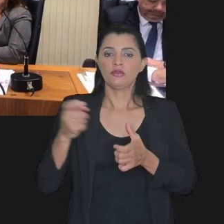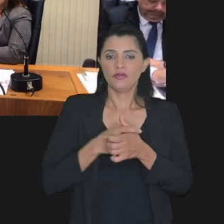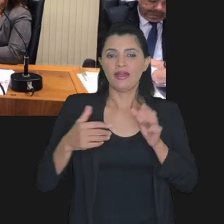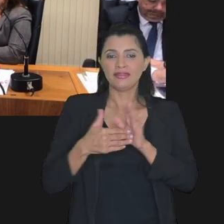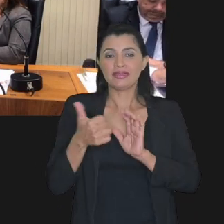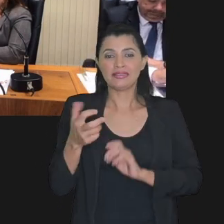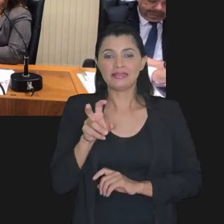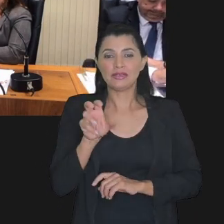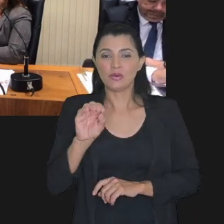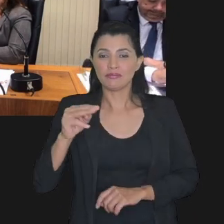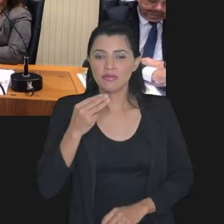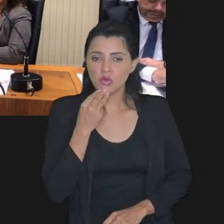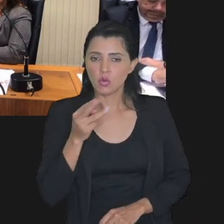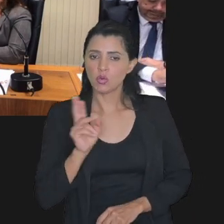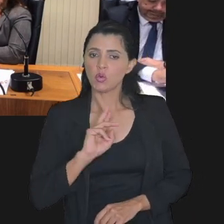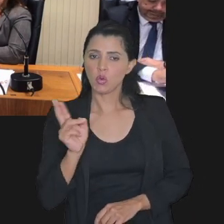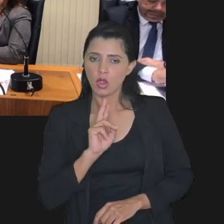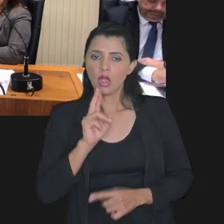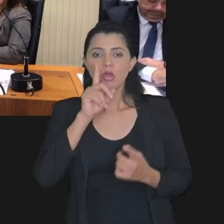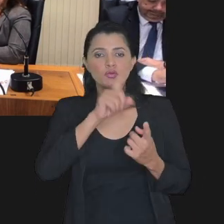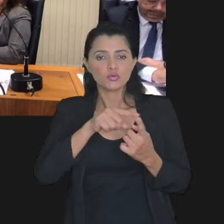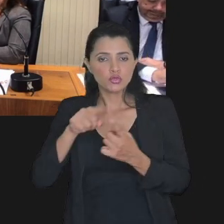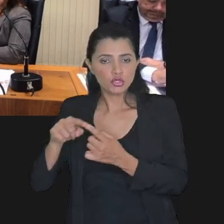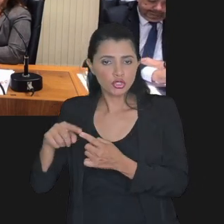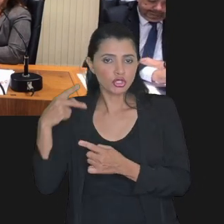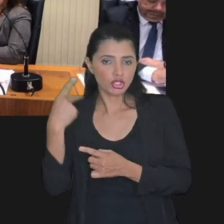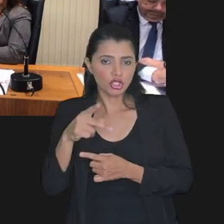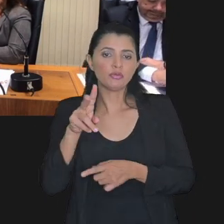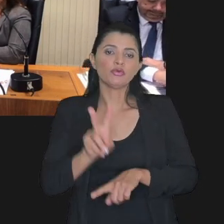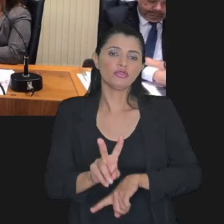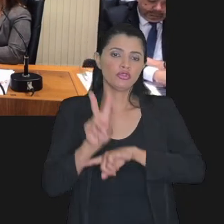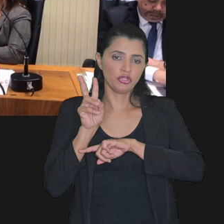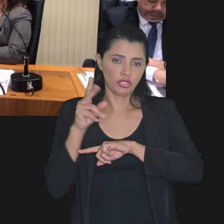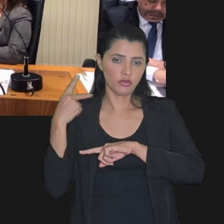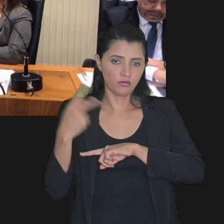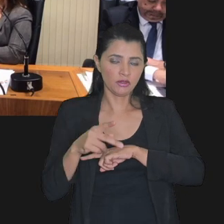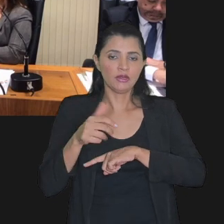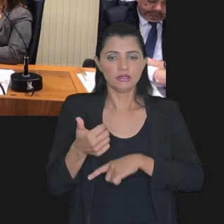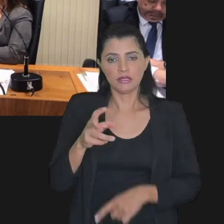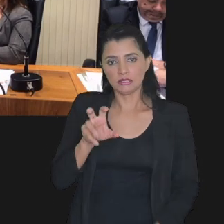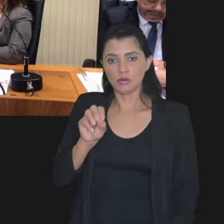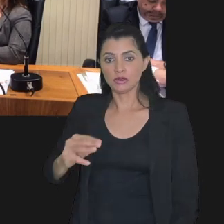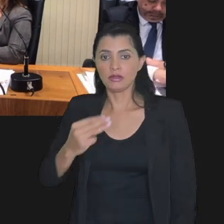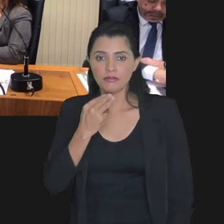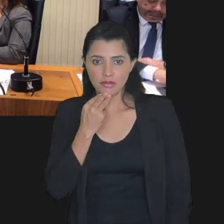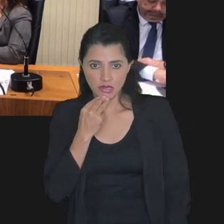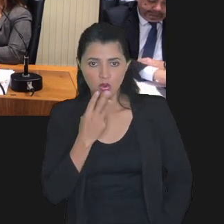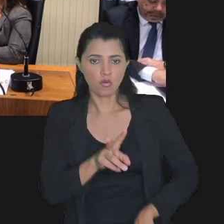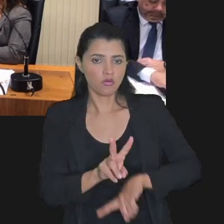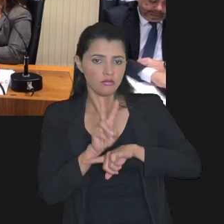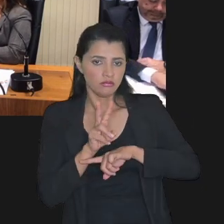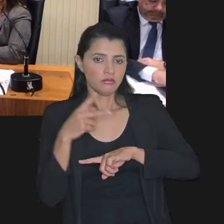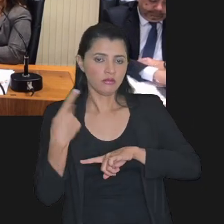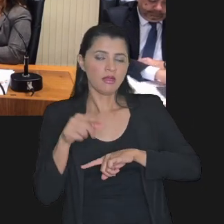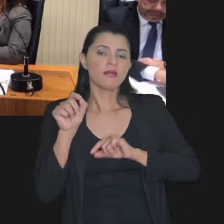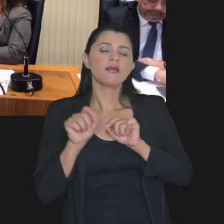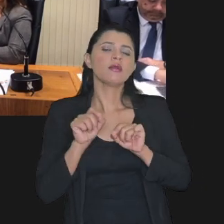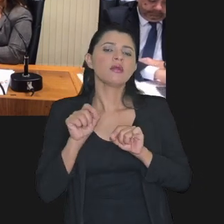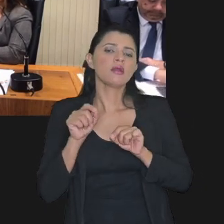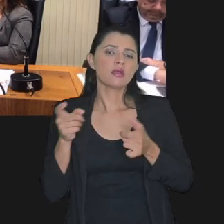milhões de reais por tipo de crédito. São 150 milhões para créditos